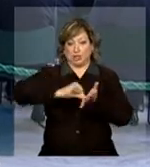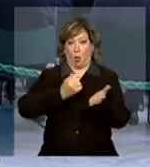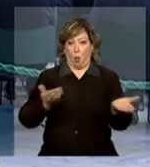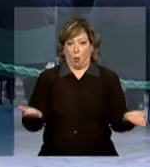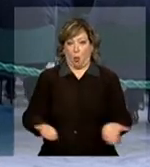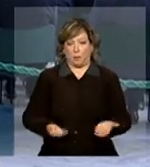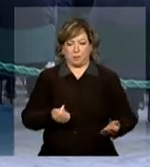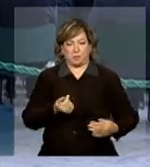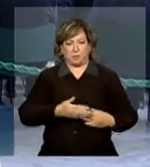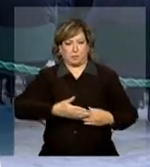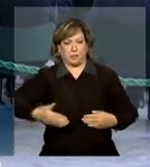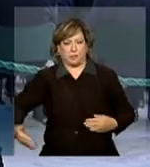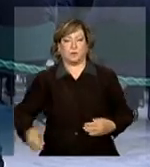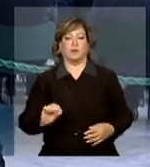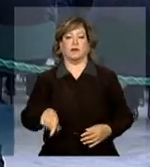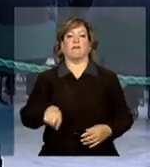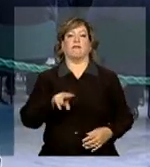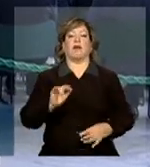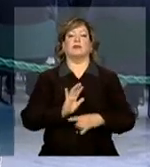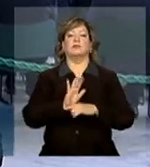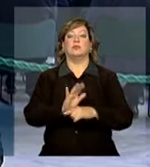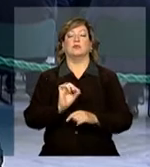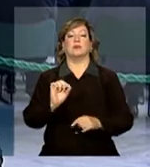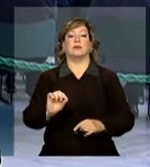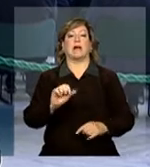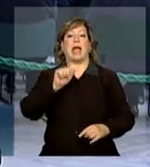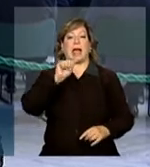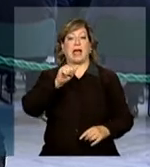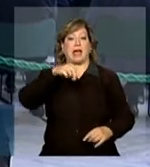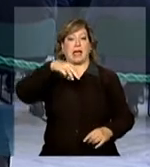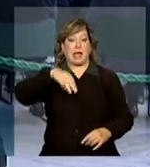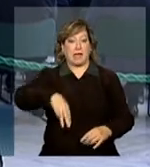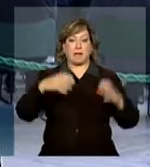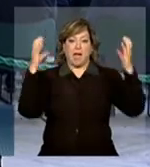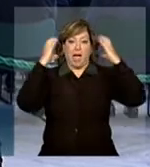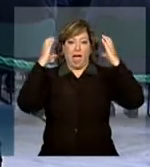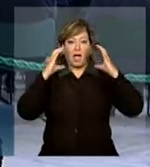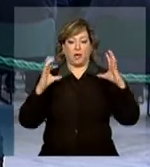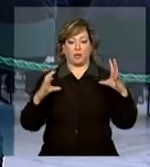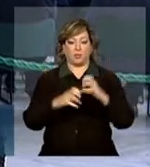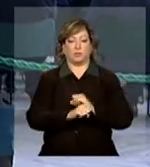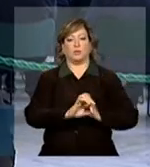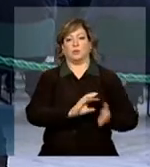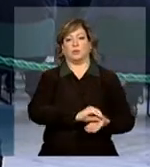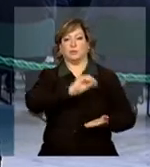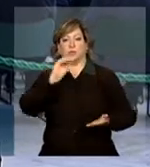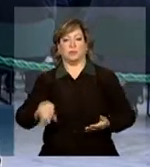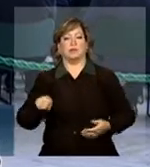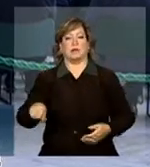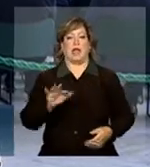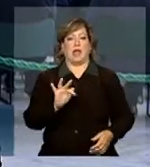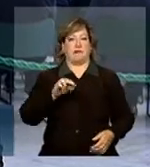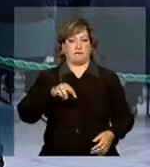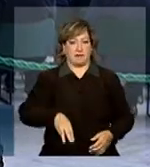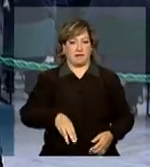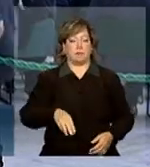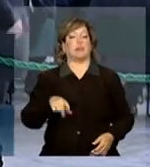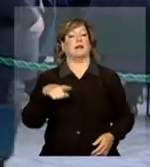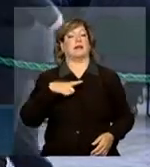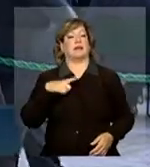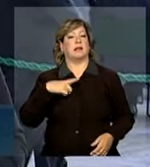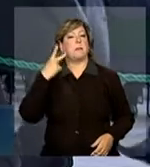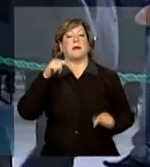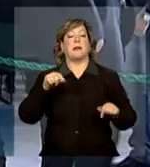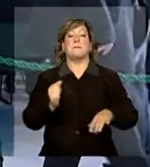assina daqui a pouco, que permite a migração das emissoras de rádio AM para a faixa tem o objetivo, sim, de